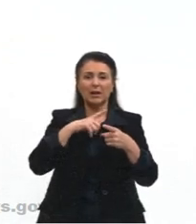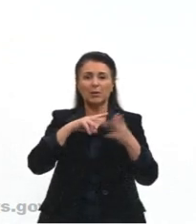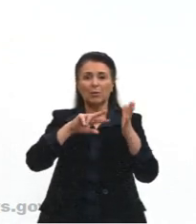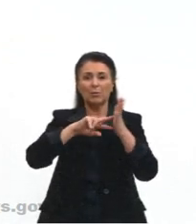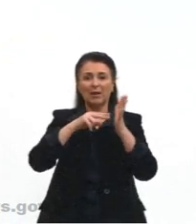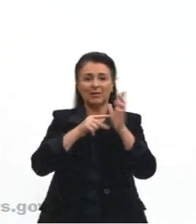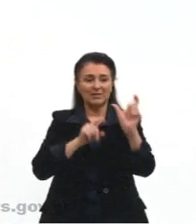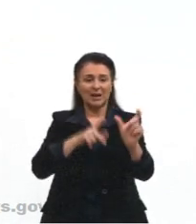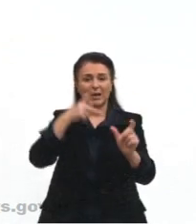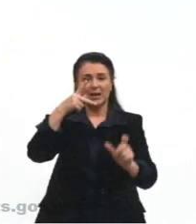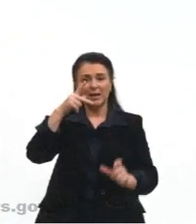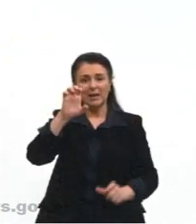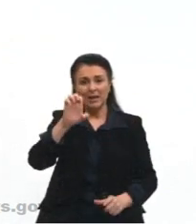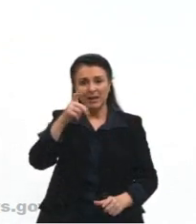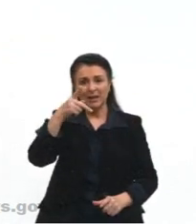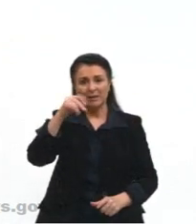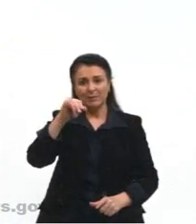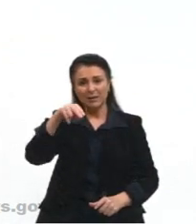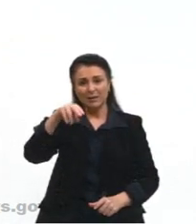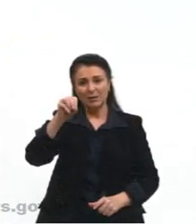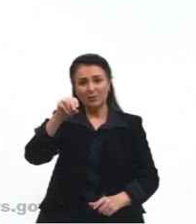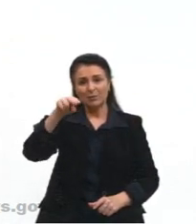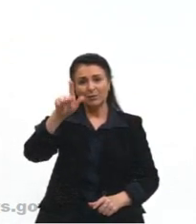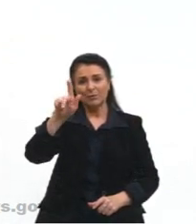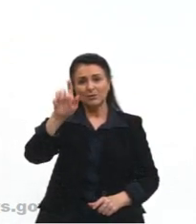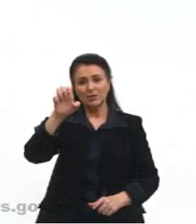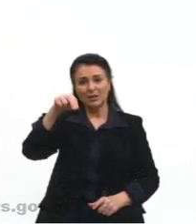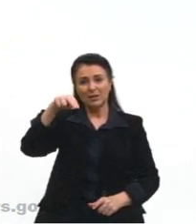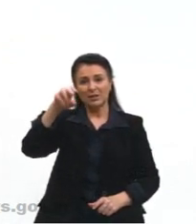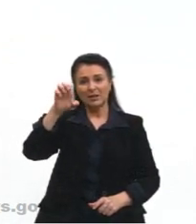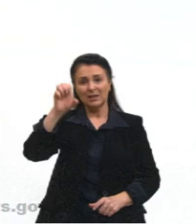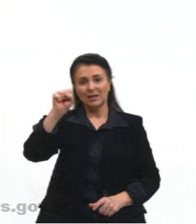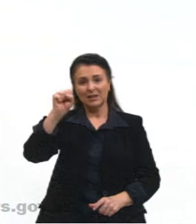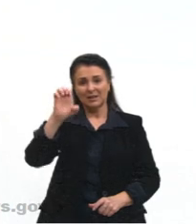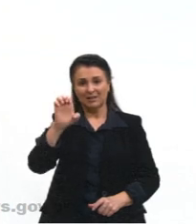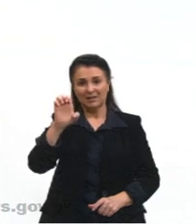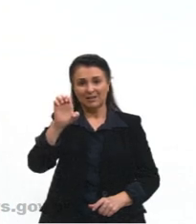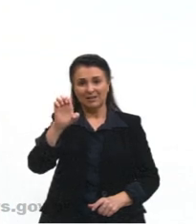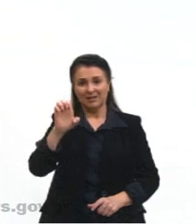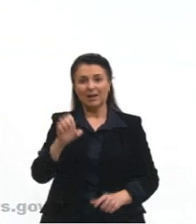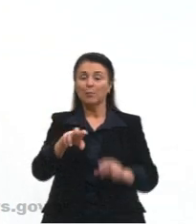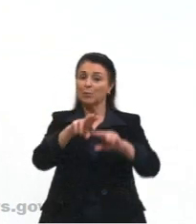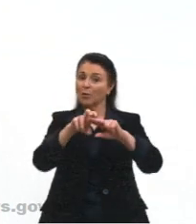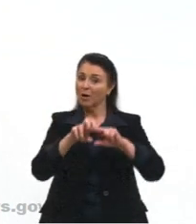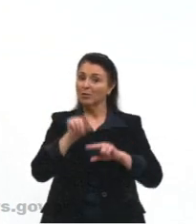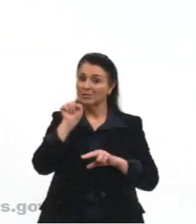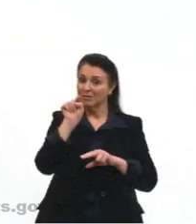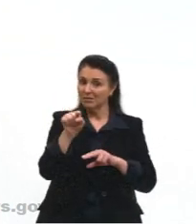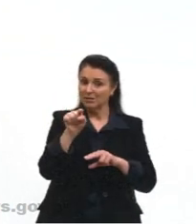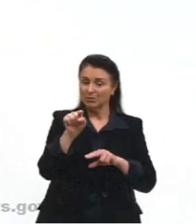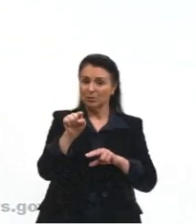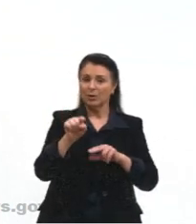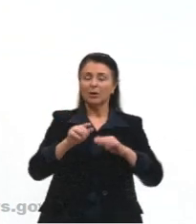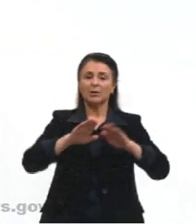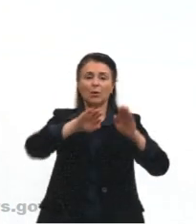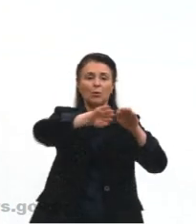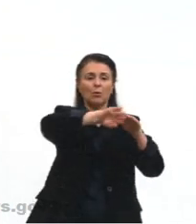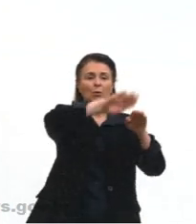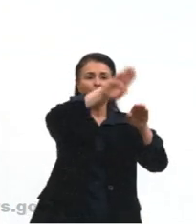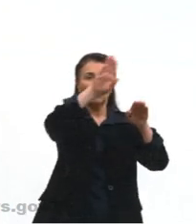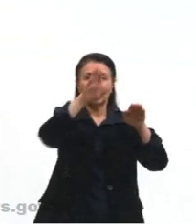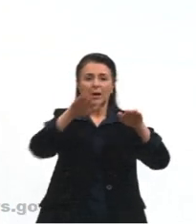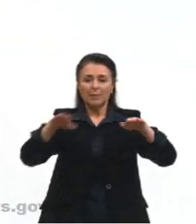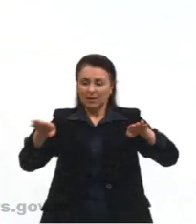que na aula passada eu falei da construção desse relevo quando duas placas